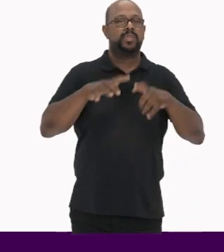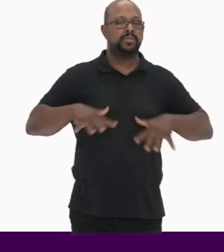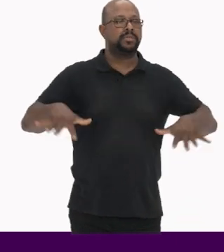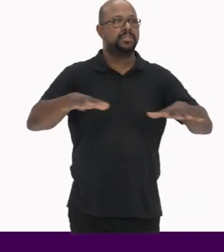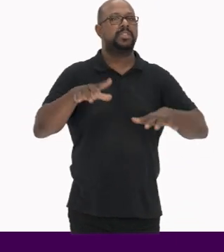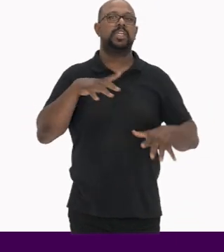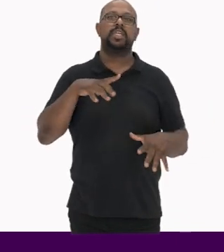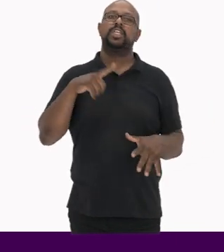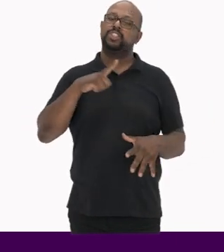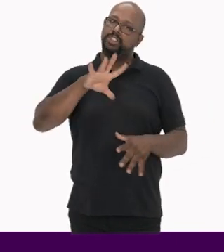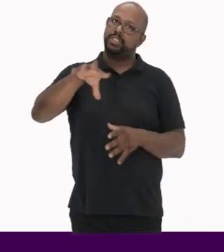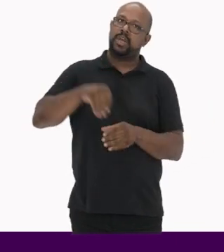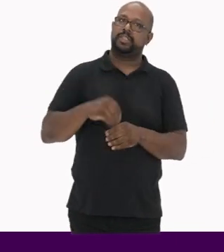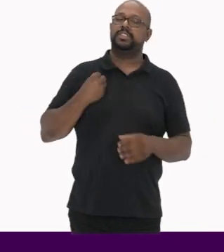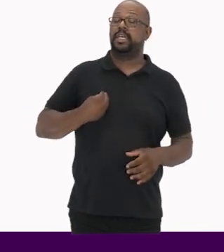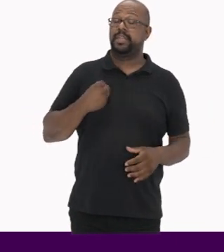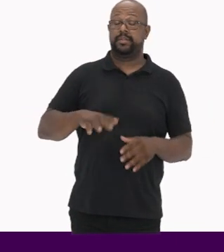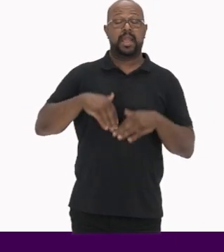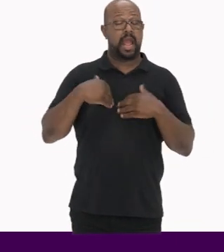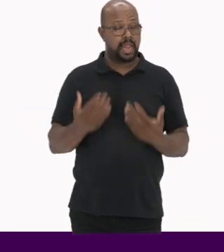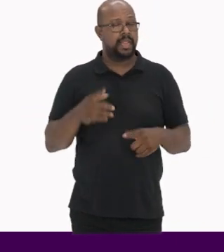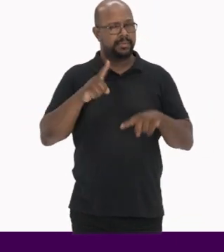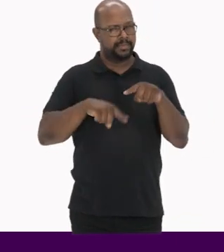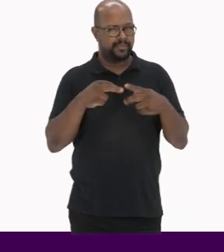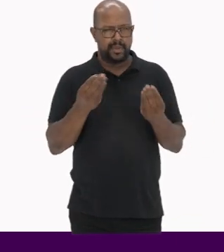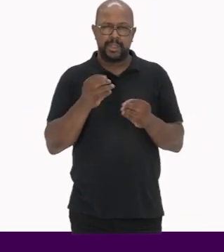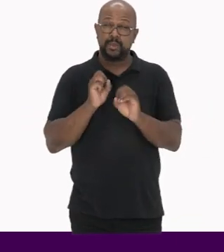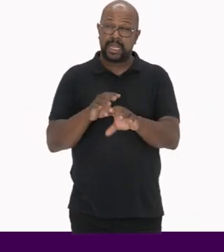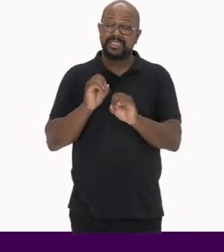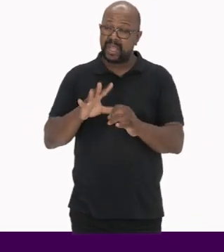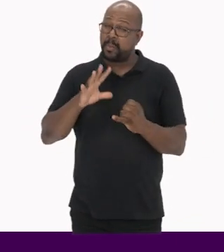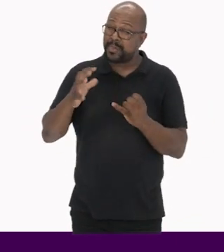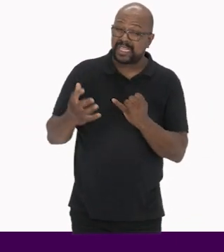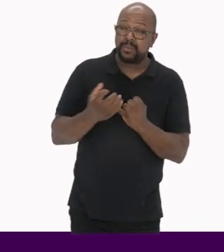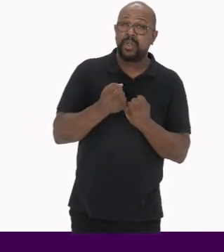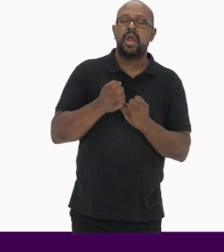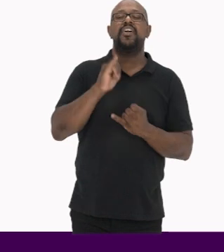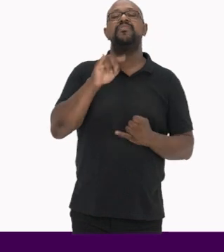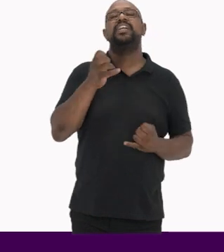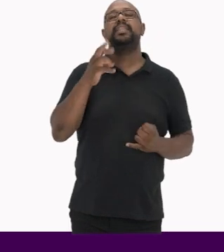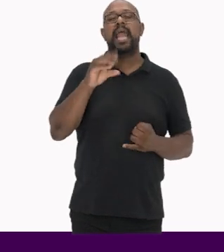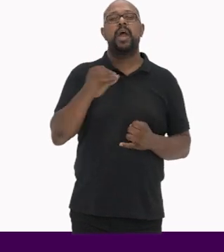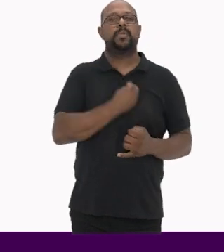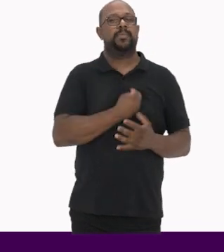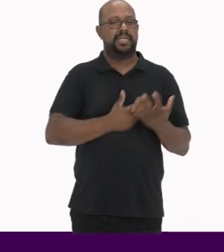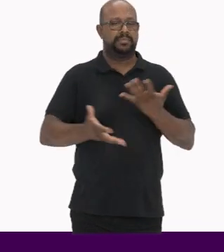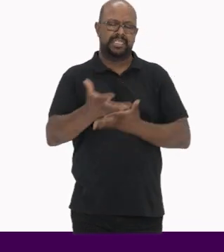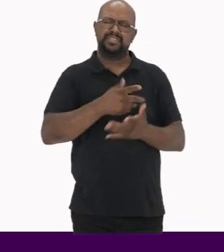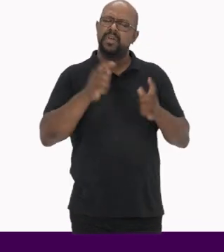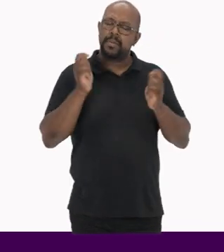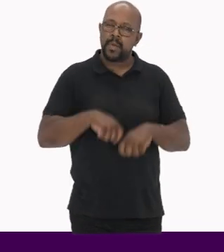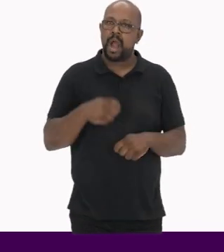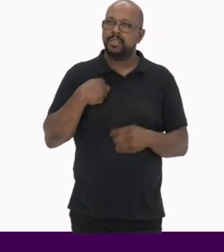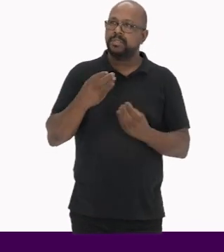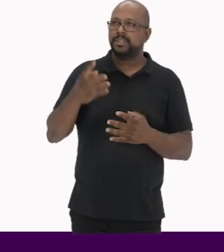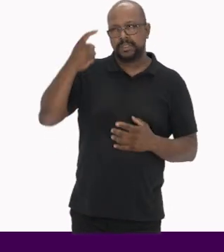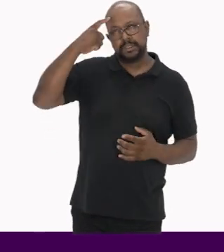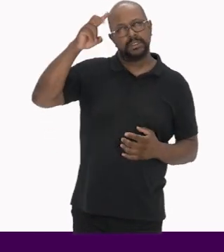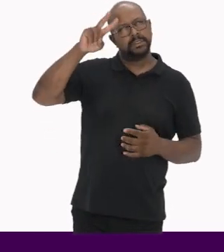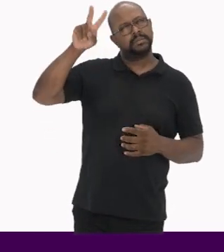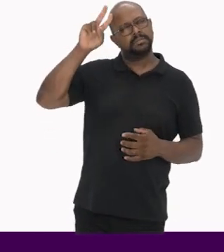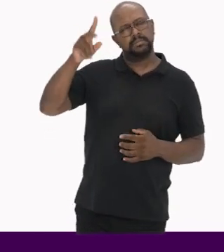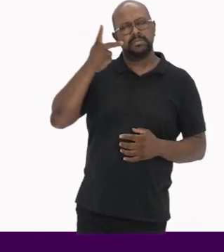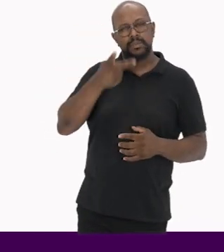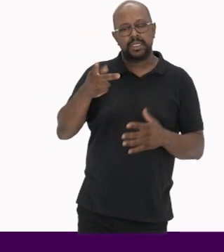Que os bens culturais estão inseridos Além de uma ferramenta de educação patrimonial O inventário participativo pode revisitar